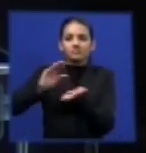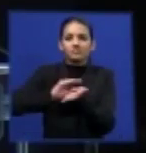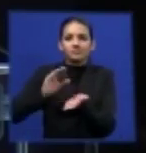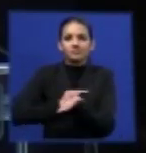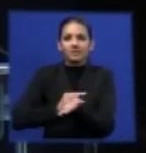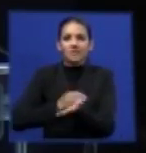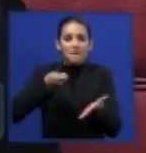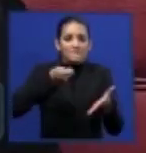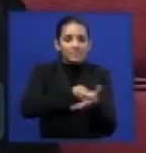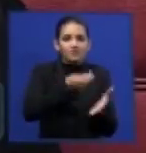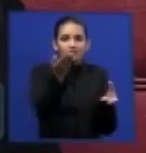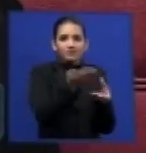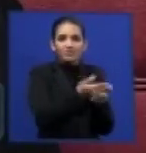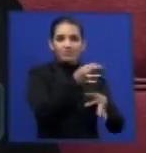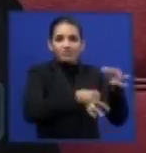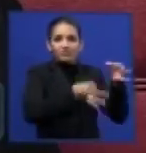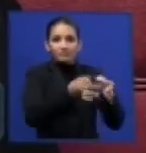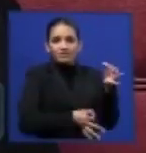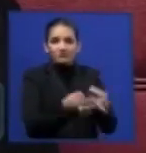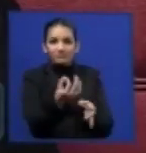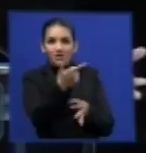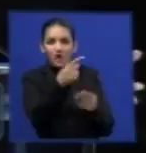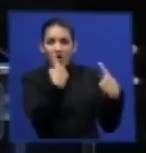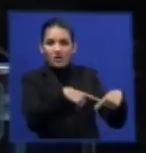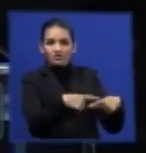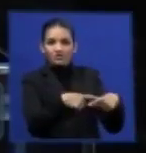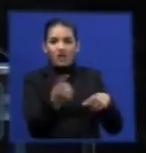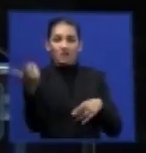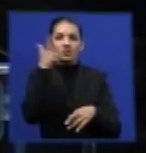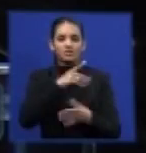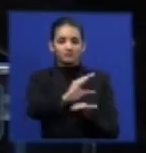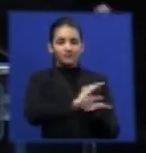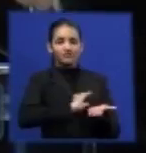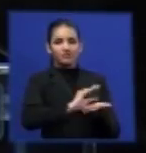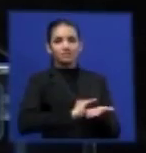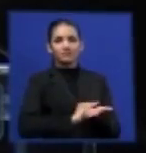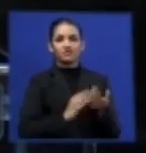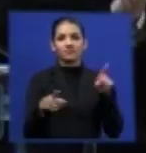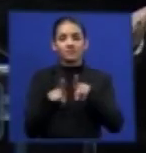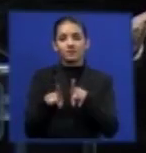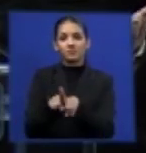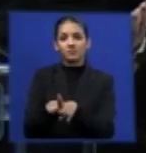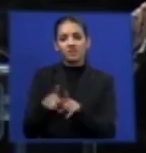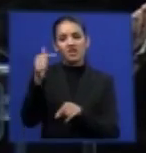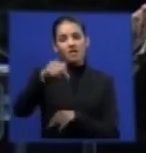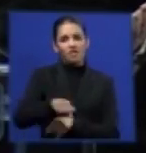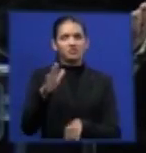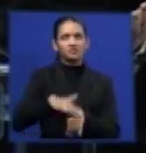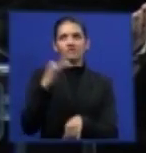vista técnico jurídico, falar em lidespendência e se tratando dessa corte. Essa corte supera tudo.